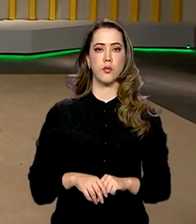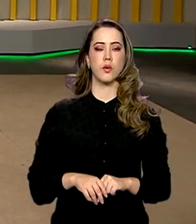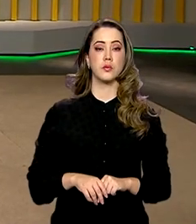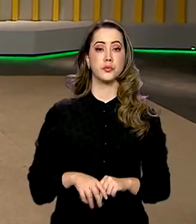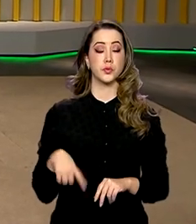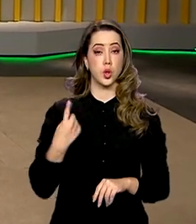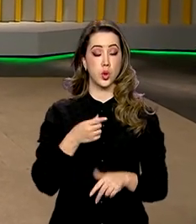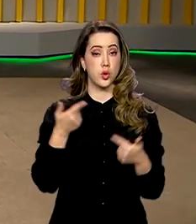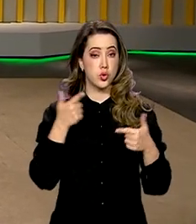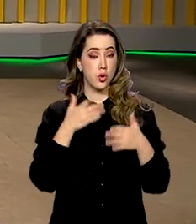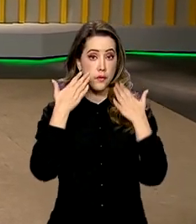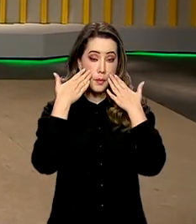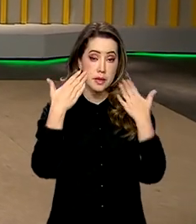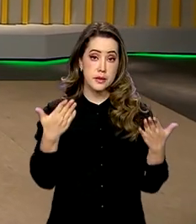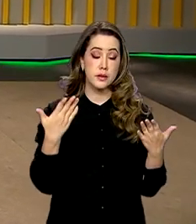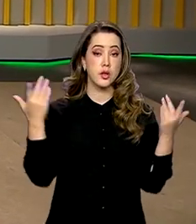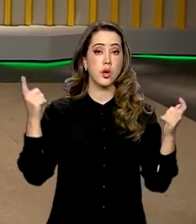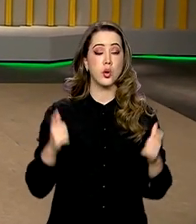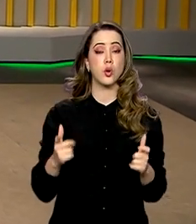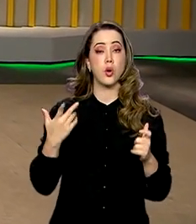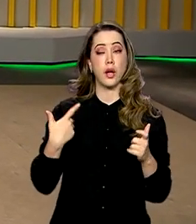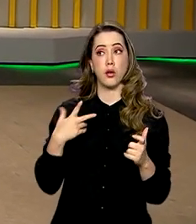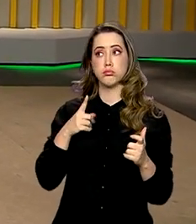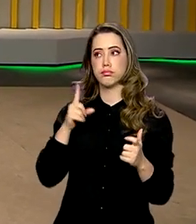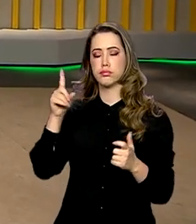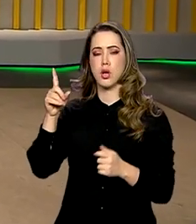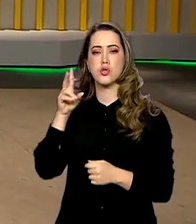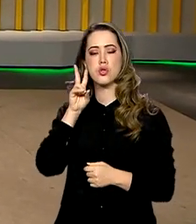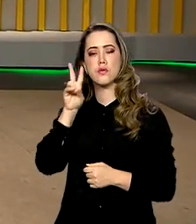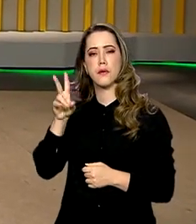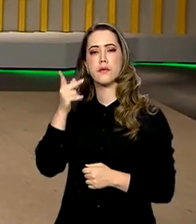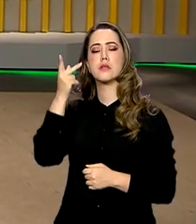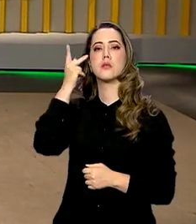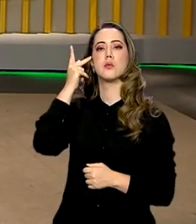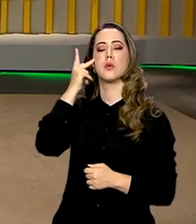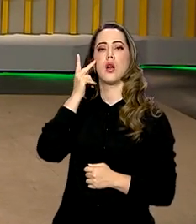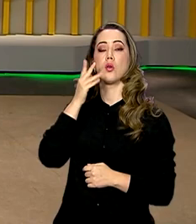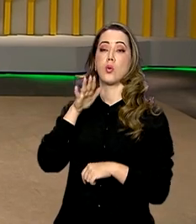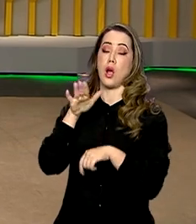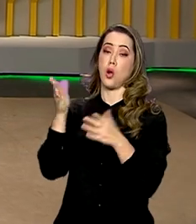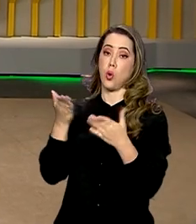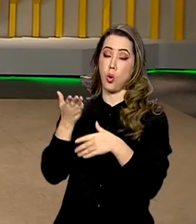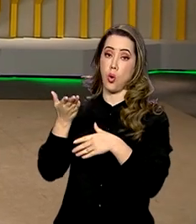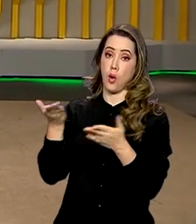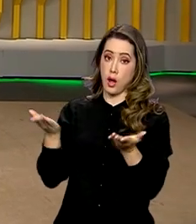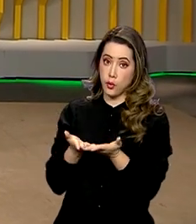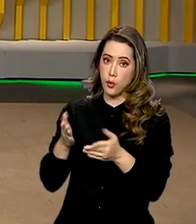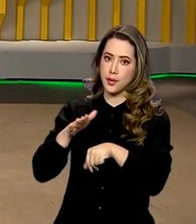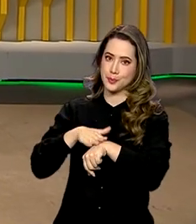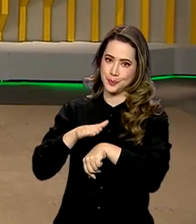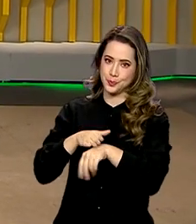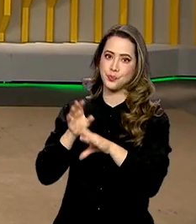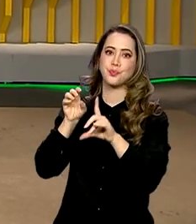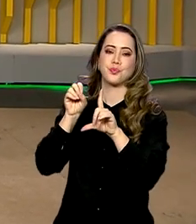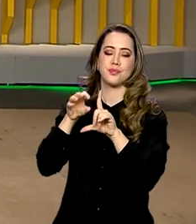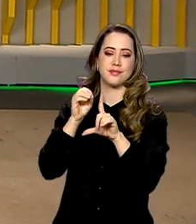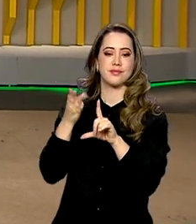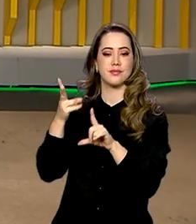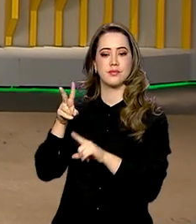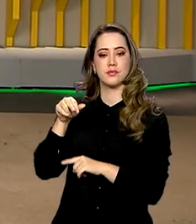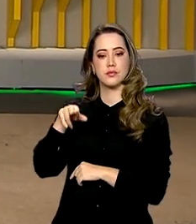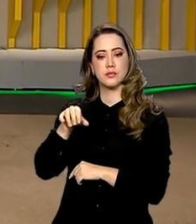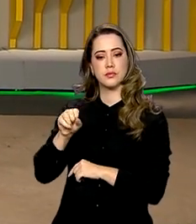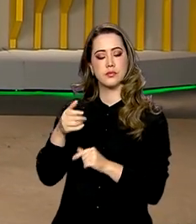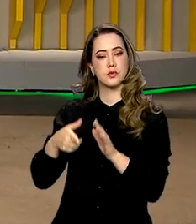Estamos de volta e vamos direto a São Paulo, conversar ao vivo com a repórter Vanessa Casalino, que mais cedo